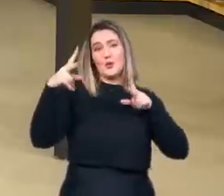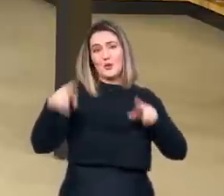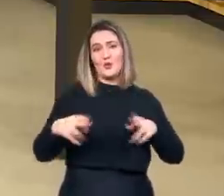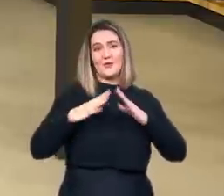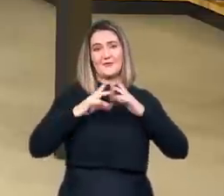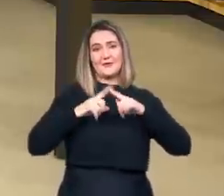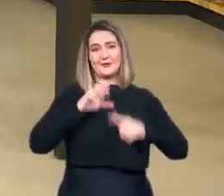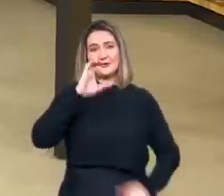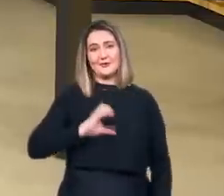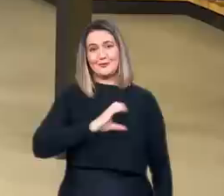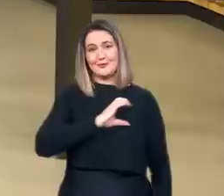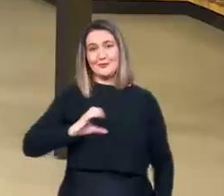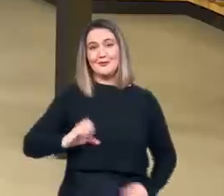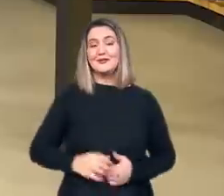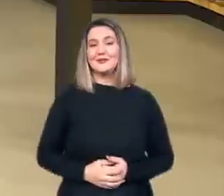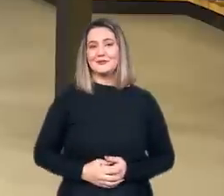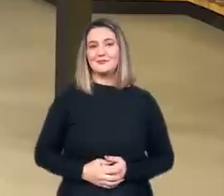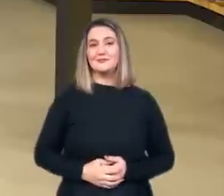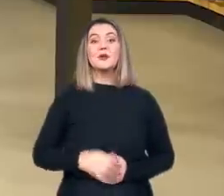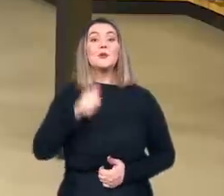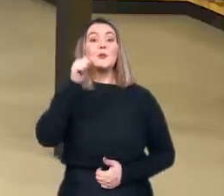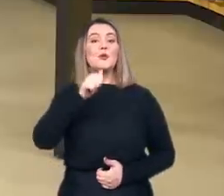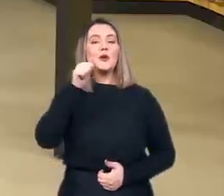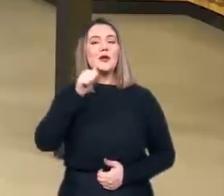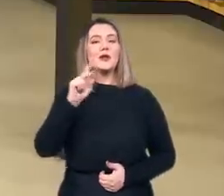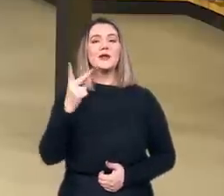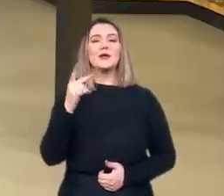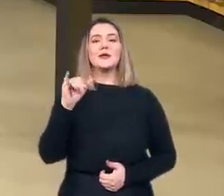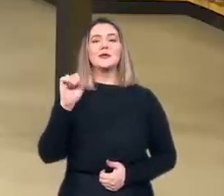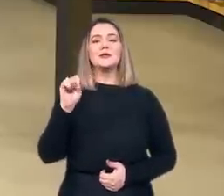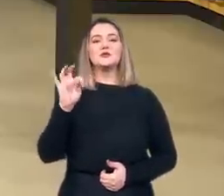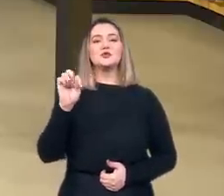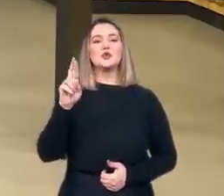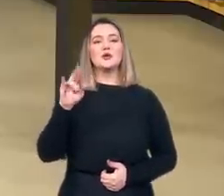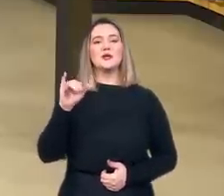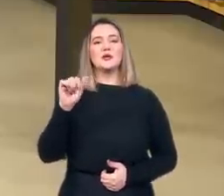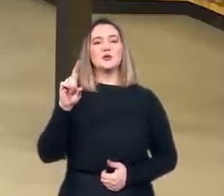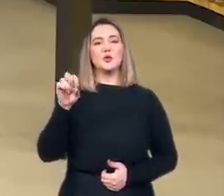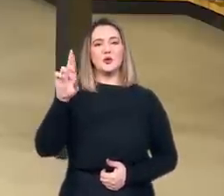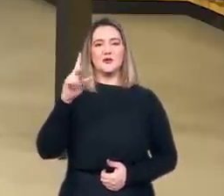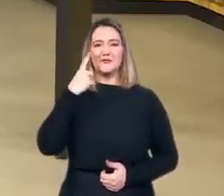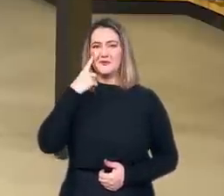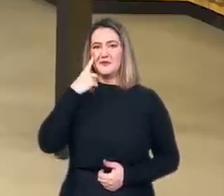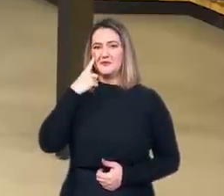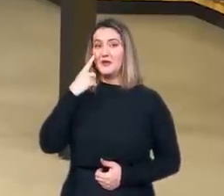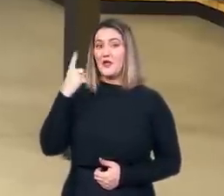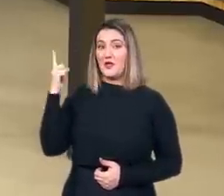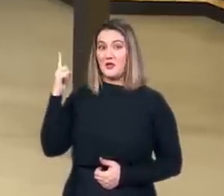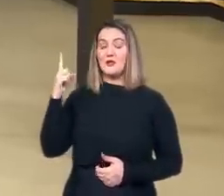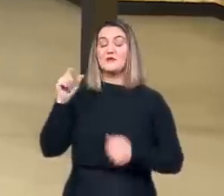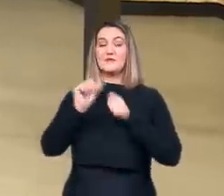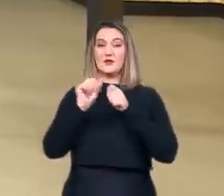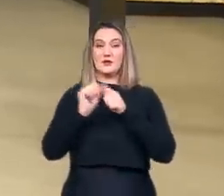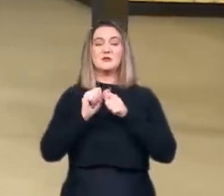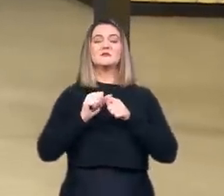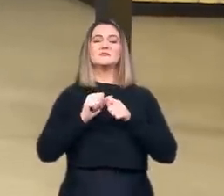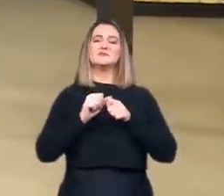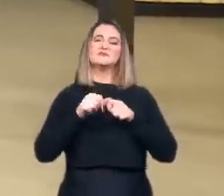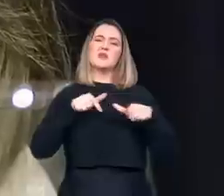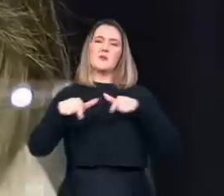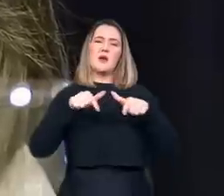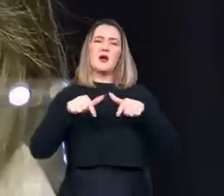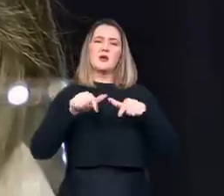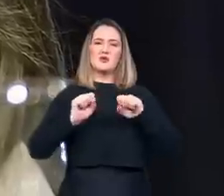Isto foi muito bem levantado pela historiadora Isa Maria Moreira Liz num trabalho defendido na Universidade Federal de Santa